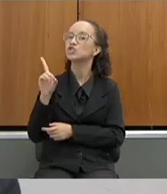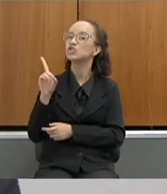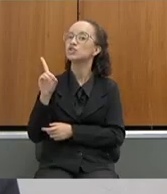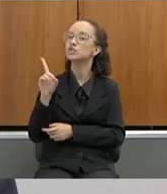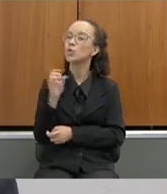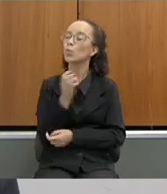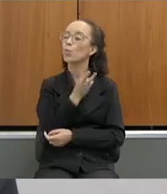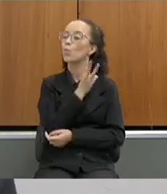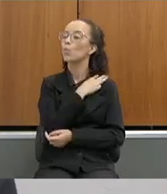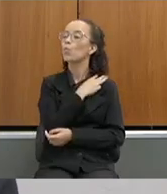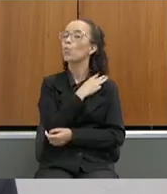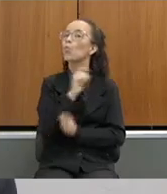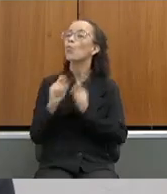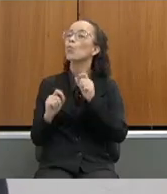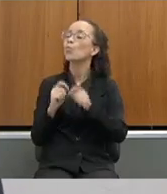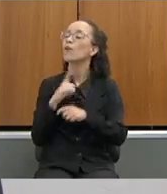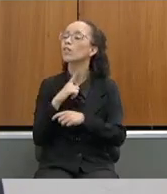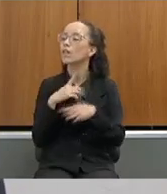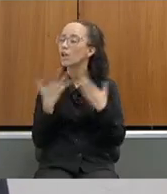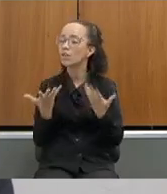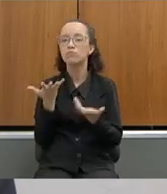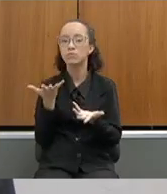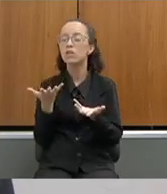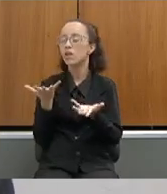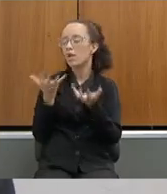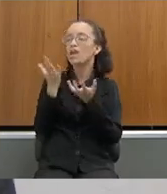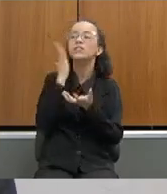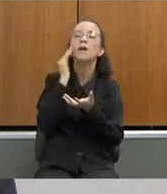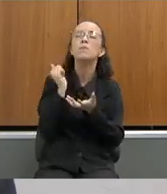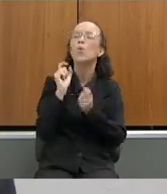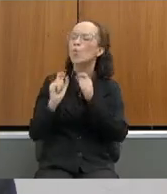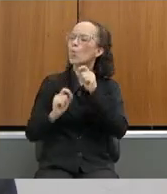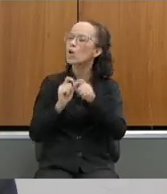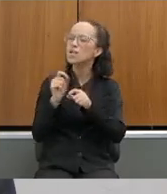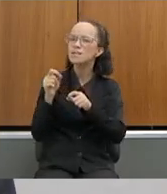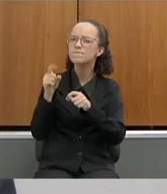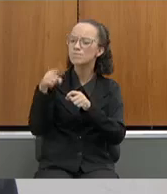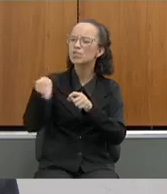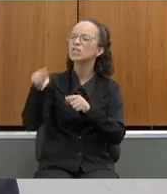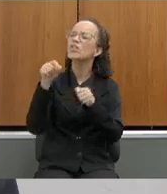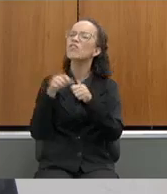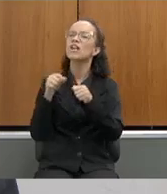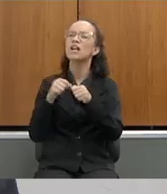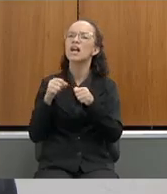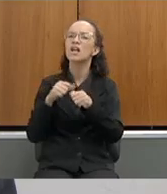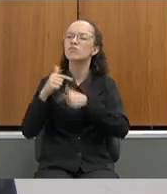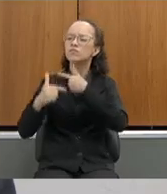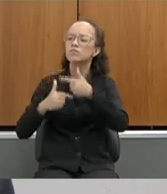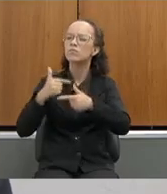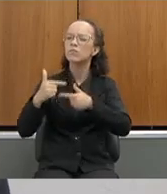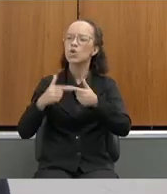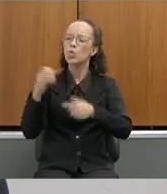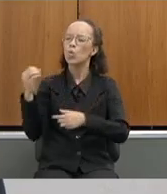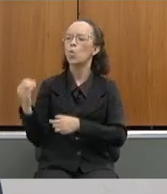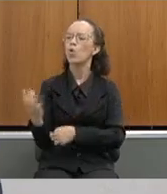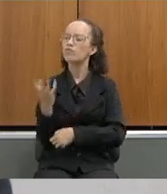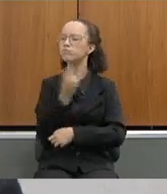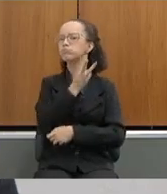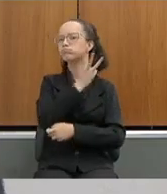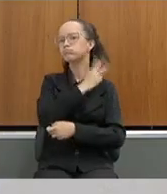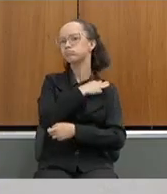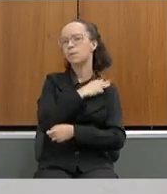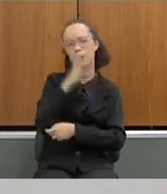médio? Quer dizer, eu queria saber de você, o que vocês estão fazendo nesse novo ensino médio para